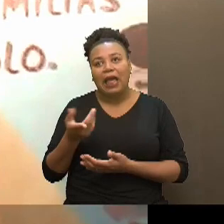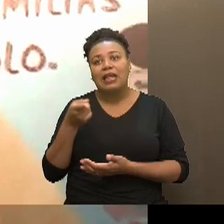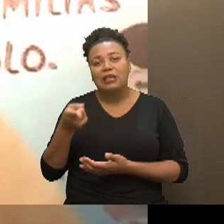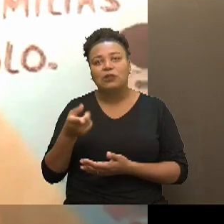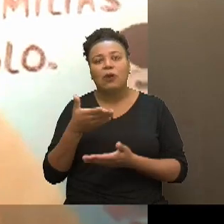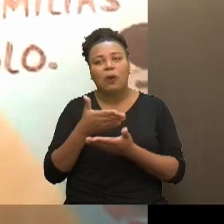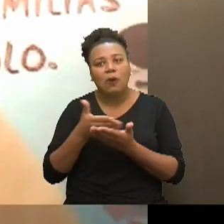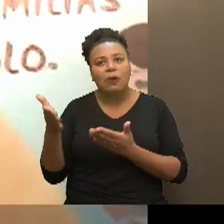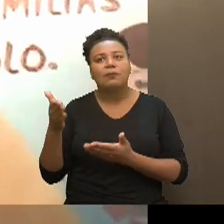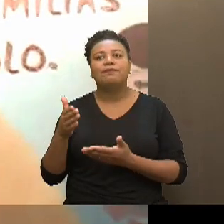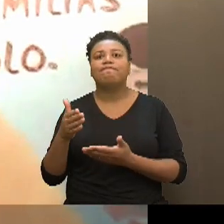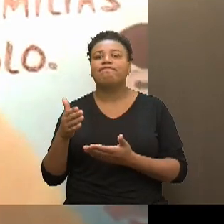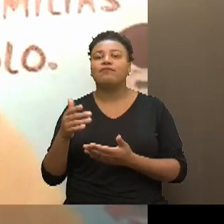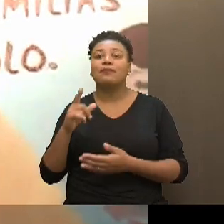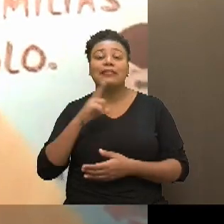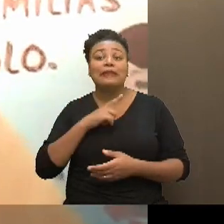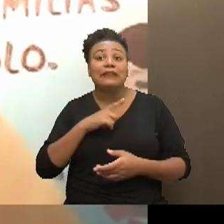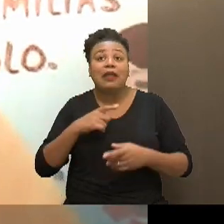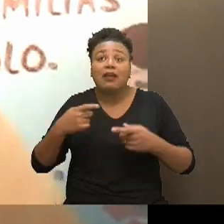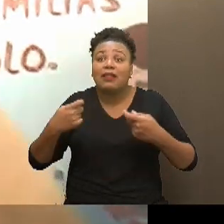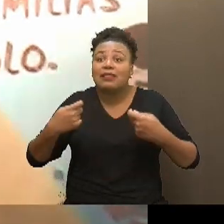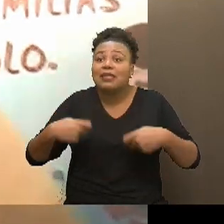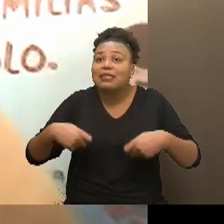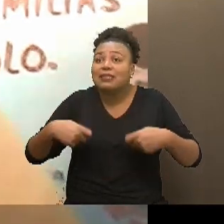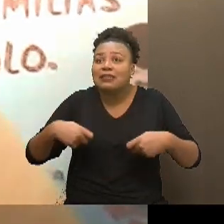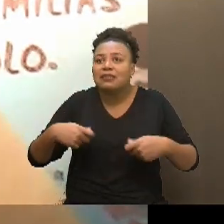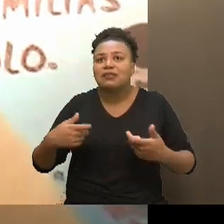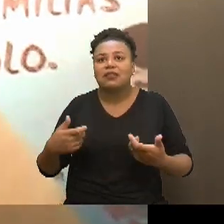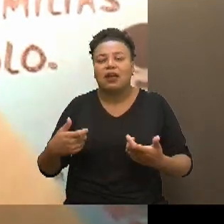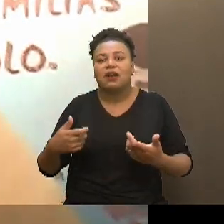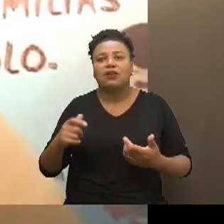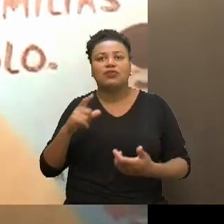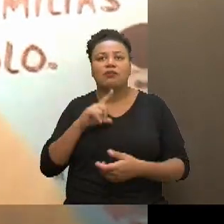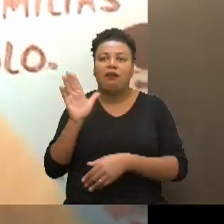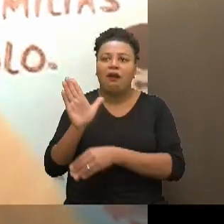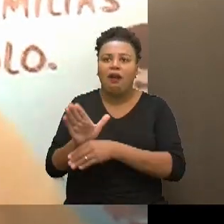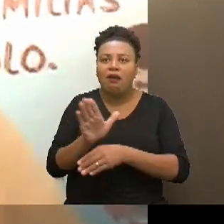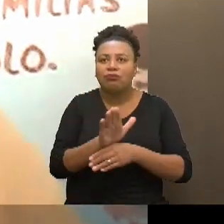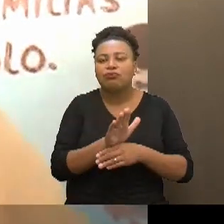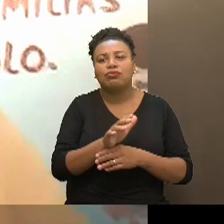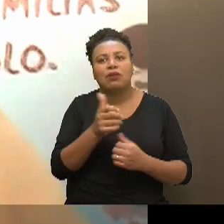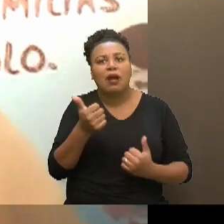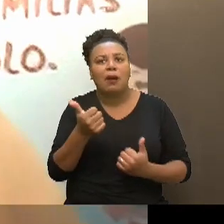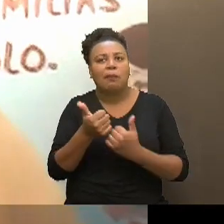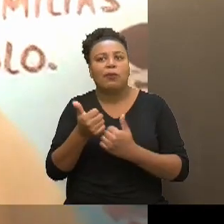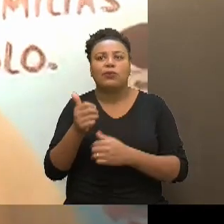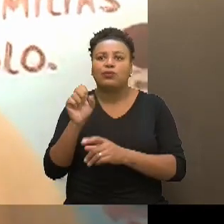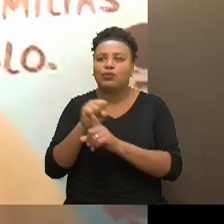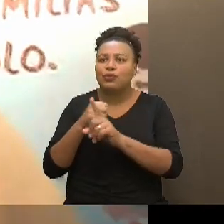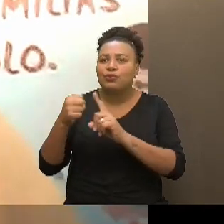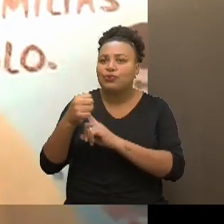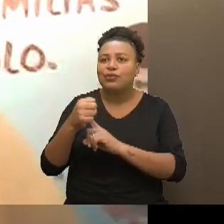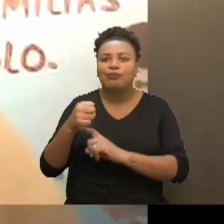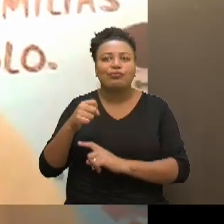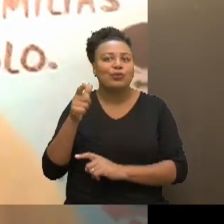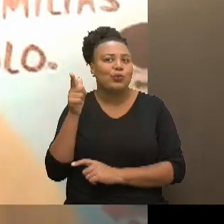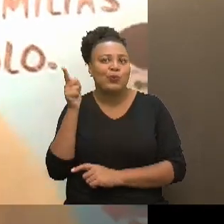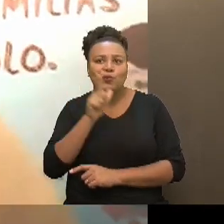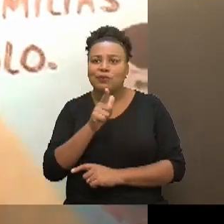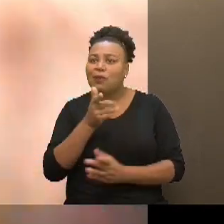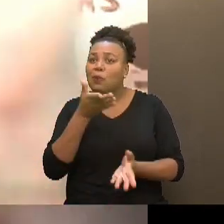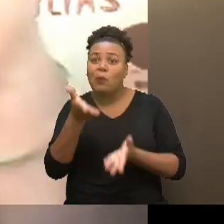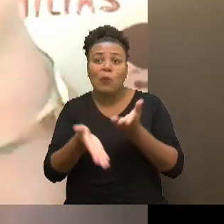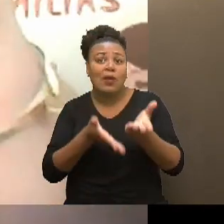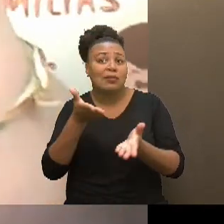né, elas começaram a ter a necessidade, né, de ter uma ajuda, assistente social aqui, não conseguiu também dar